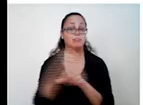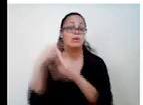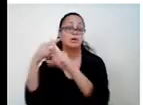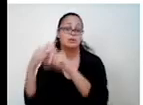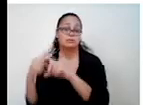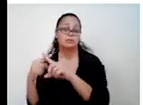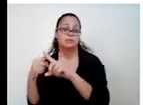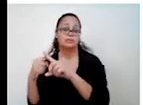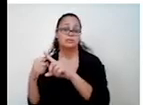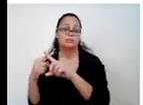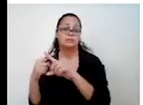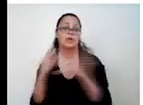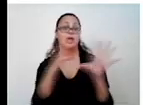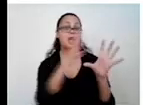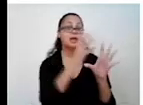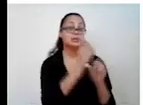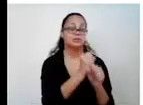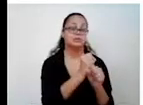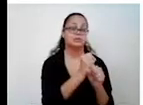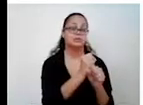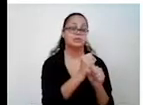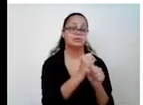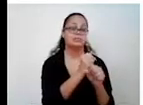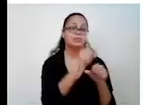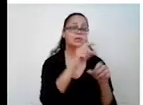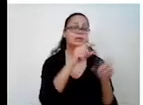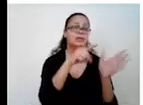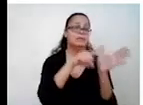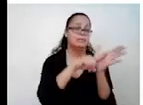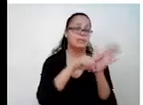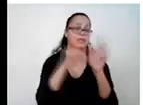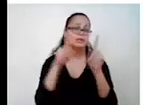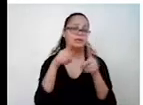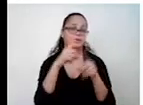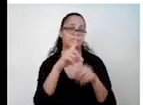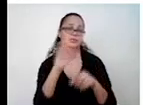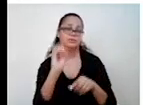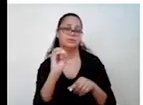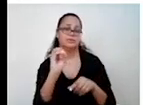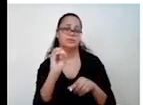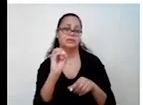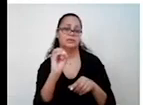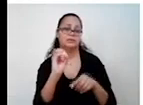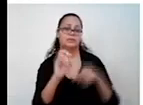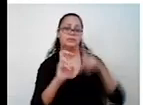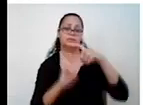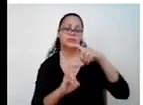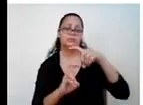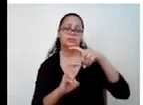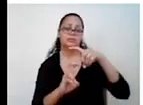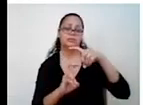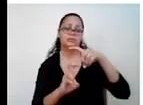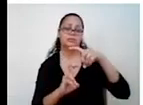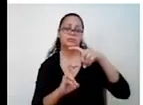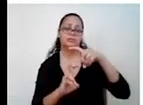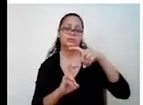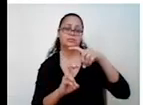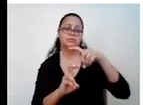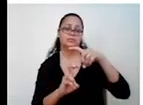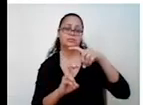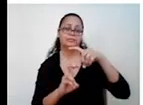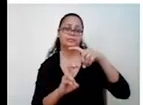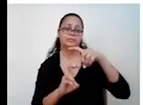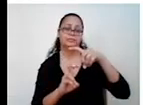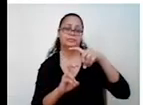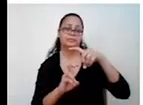A soma é menos mais 10, dividido por 5. B é 10. E o A é 5.